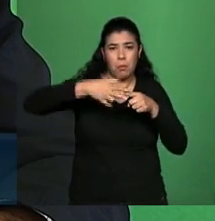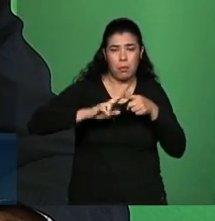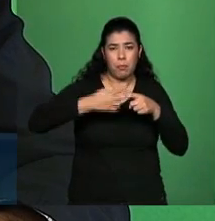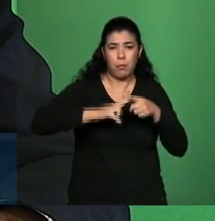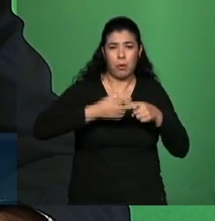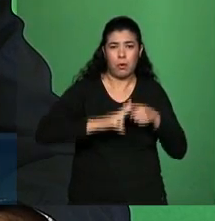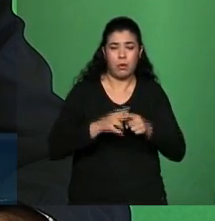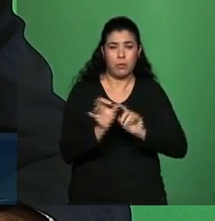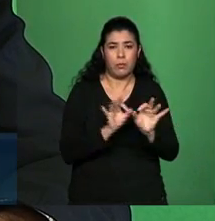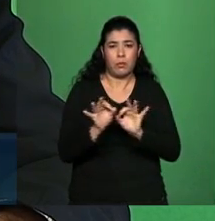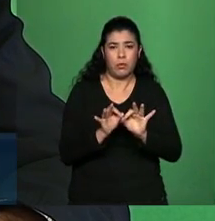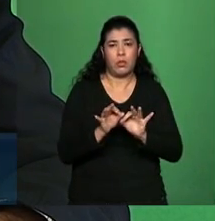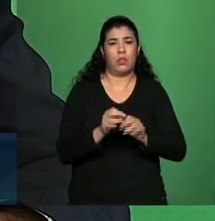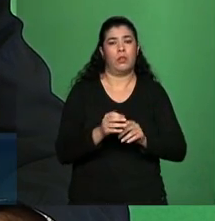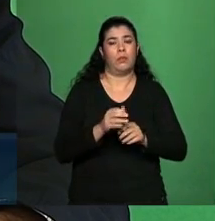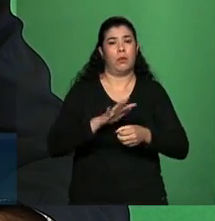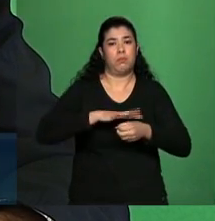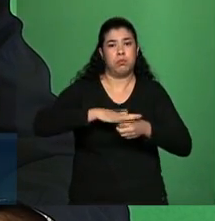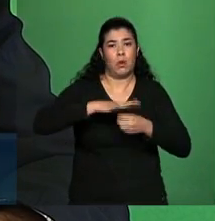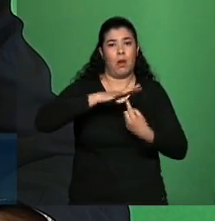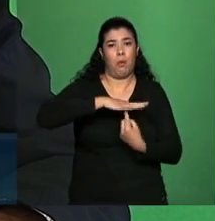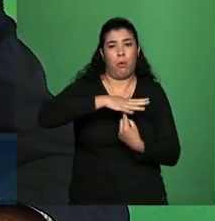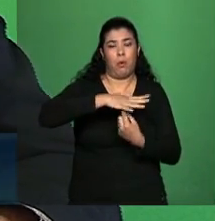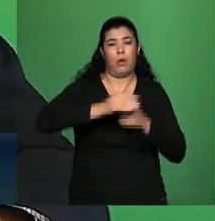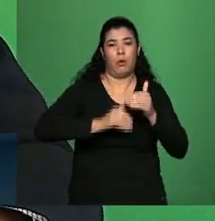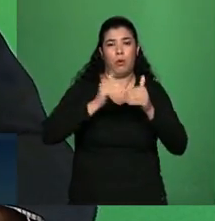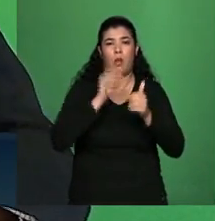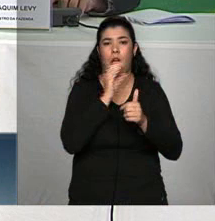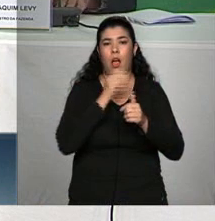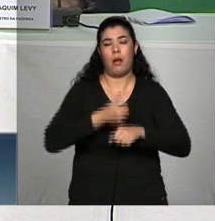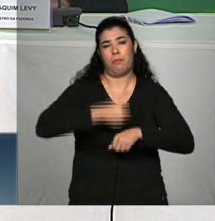o motor girar melhor mais suave e mais rápido